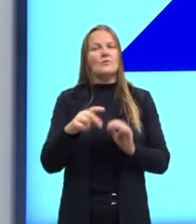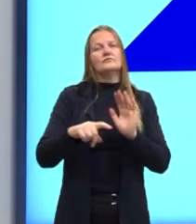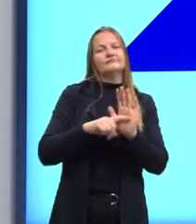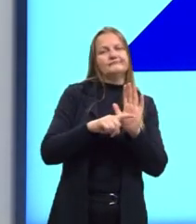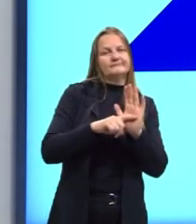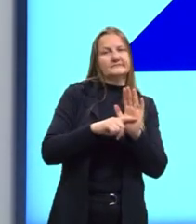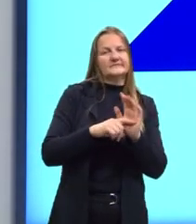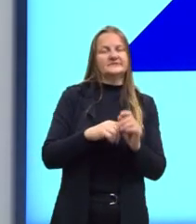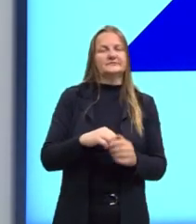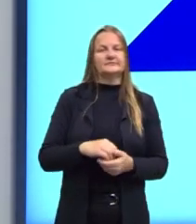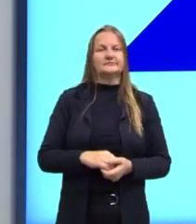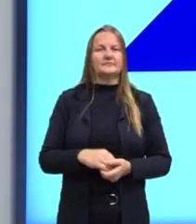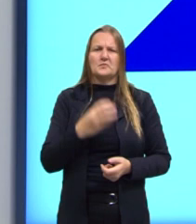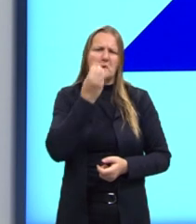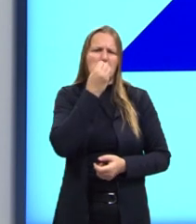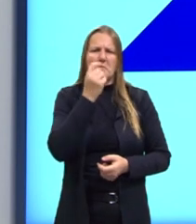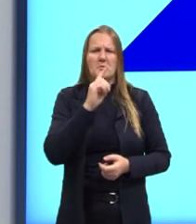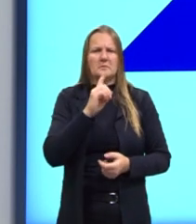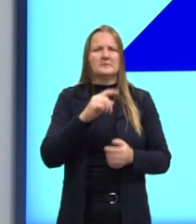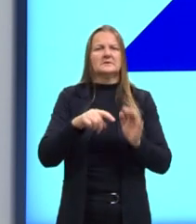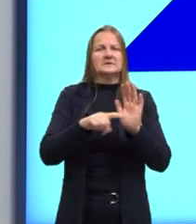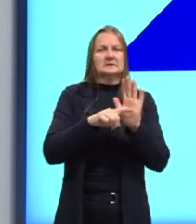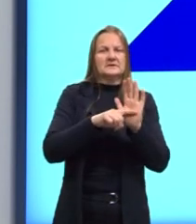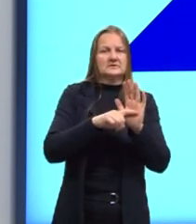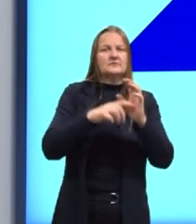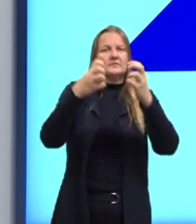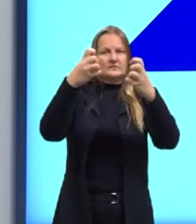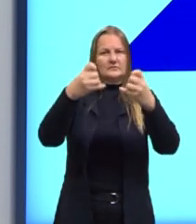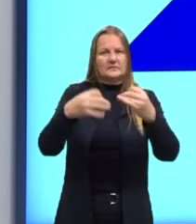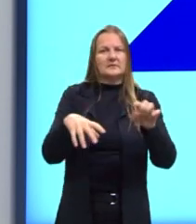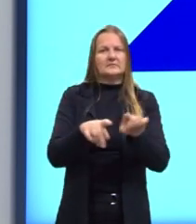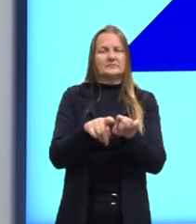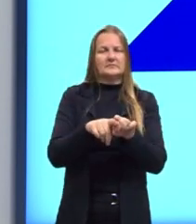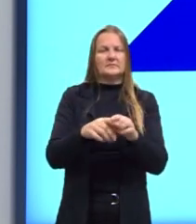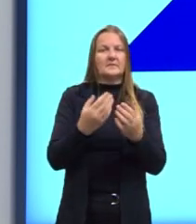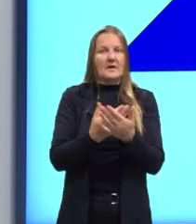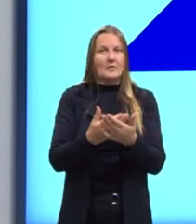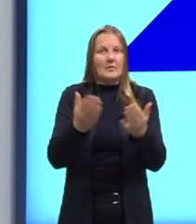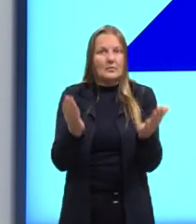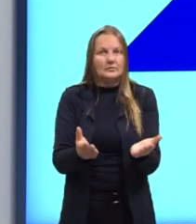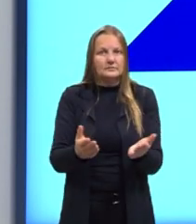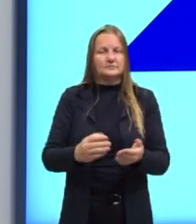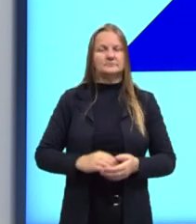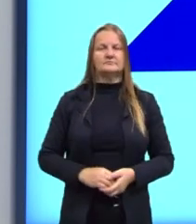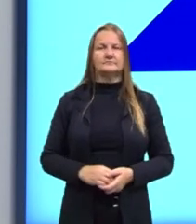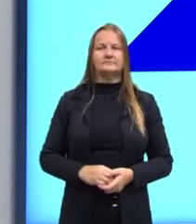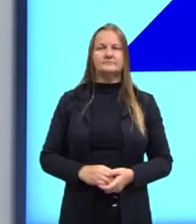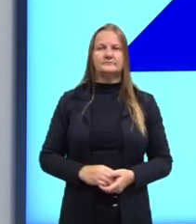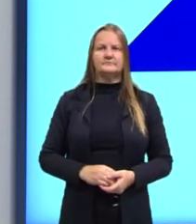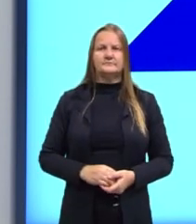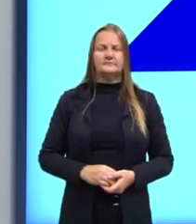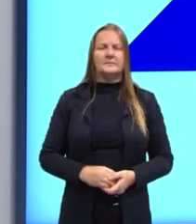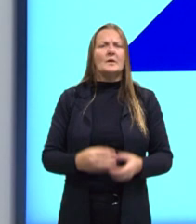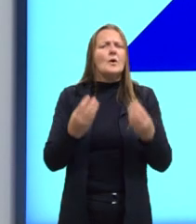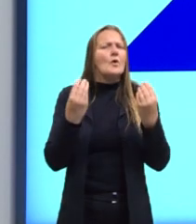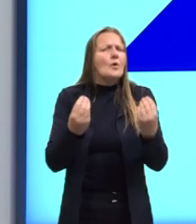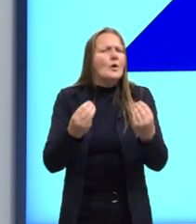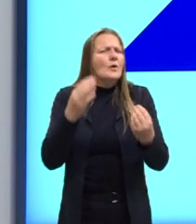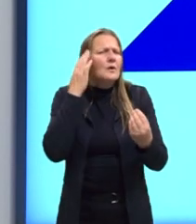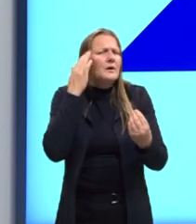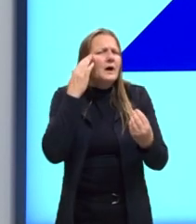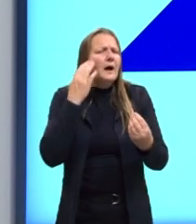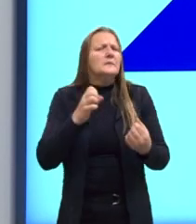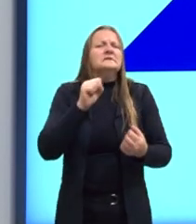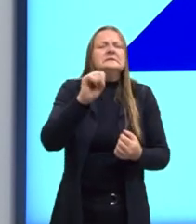negativos. Então, os negativos a gente vai ver também aqui nessa aula. Então, como é que eu sei que a mutação é